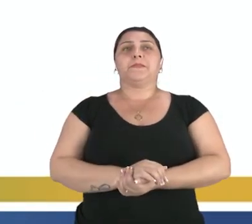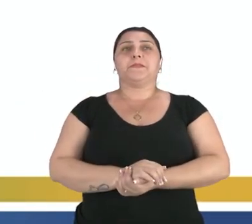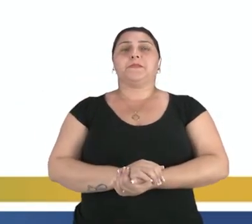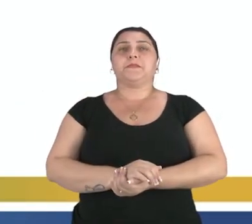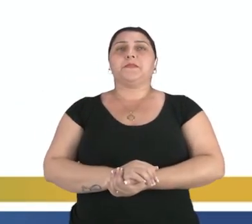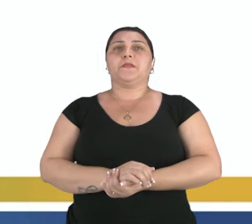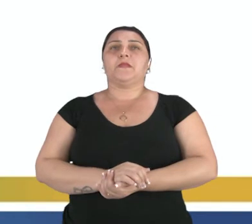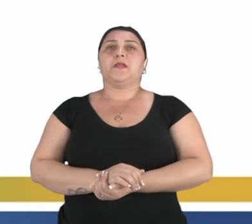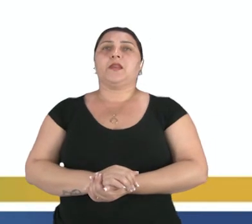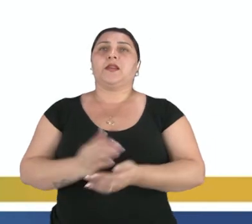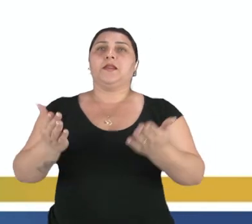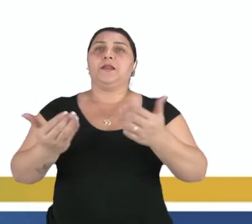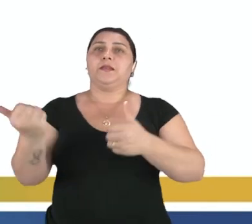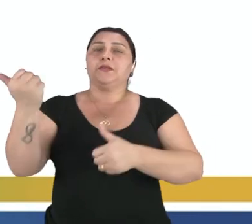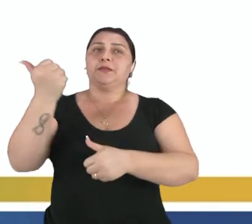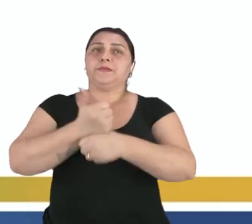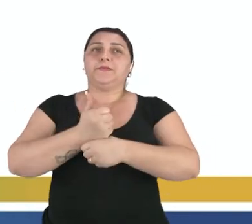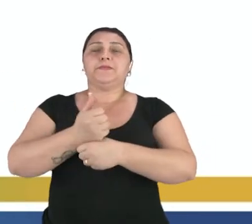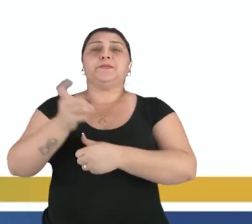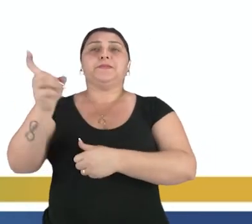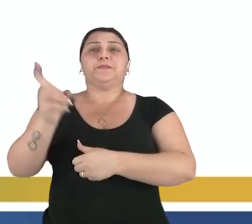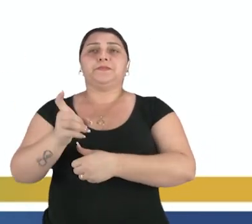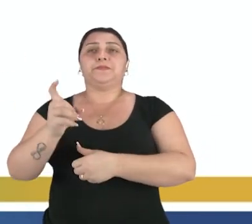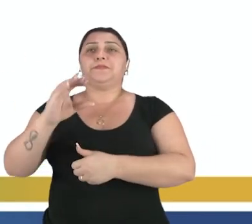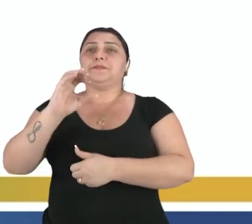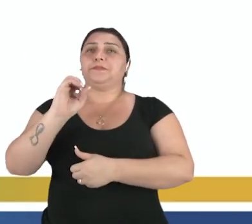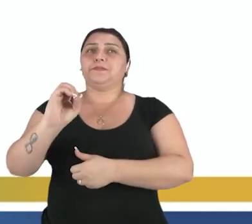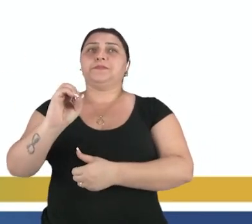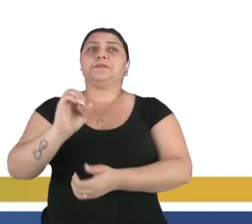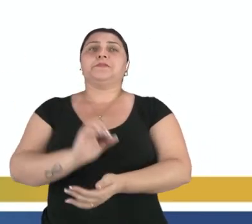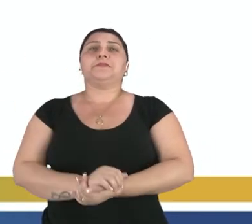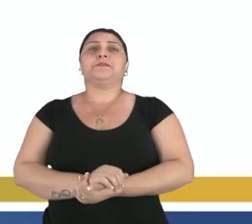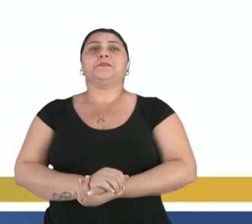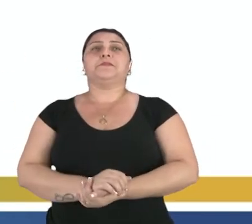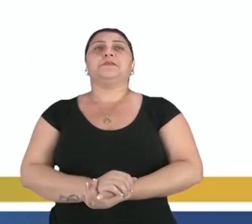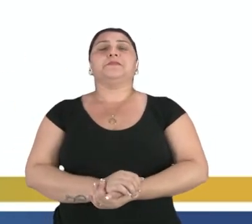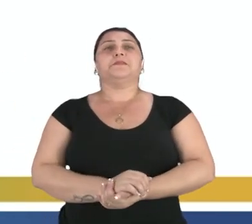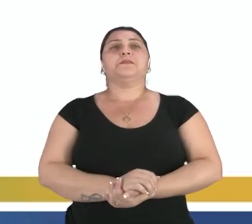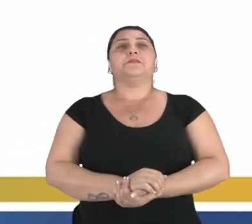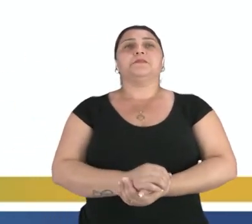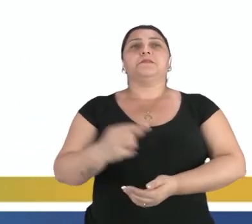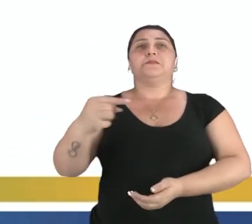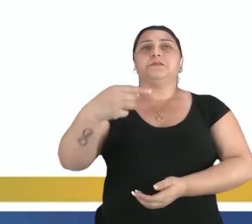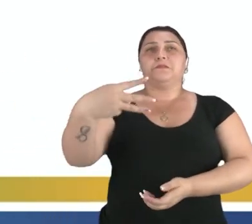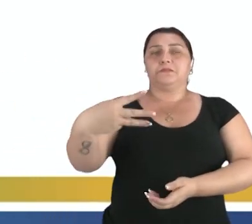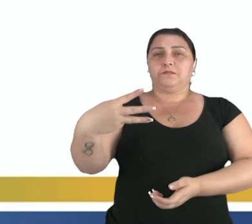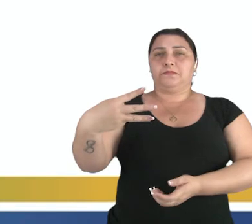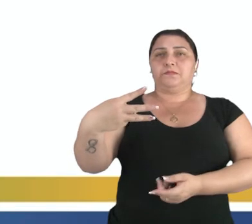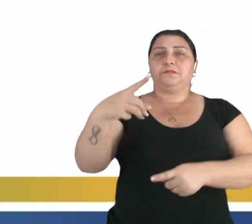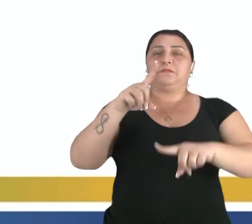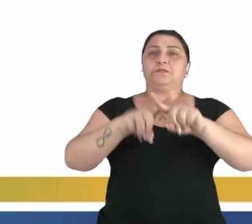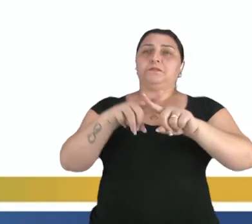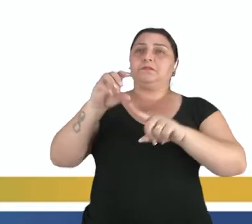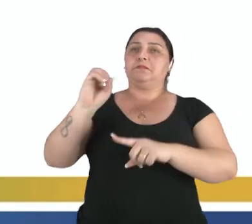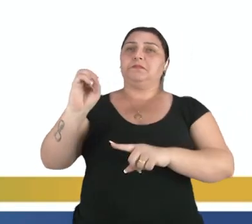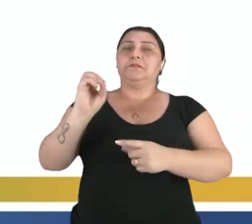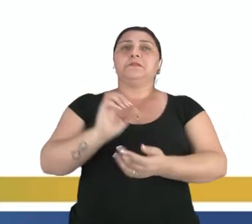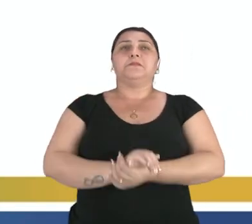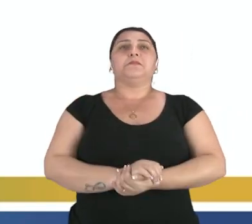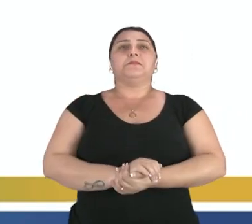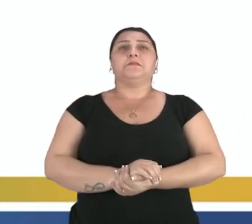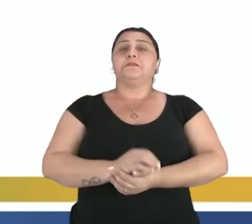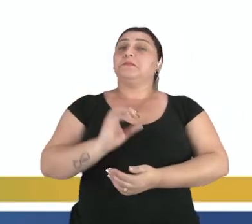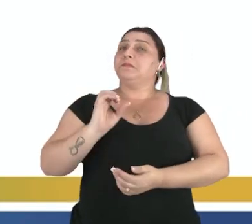Agora, nós vamos substituir o x por 0. Então, ficará menos 3 vezes 0.